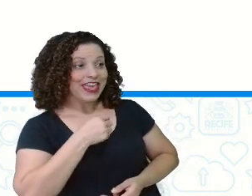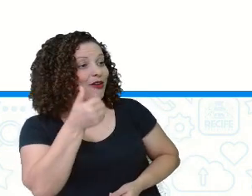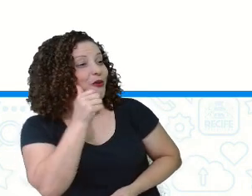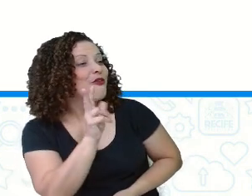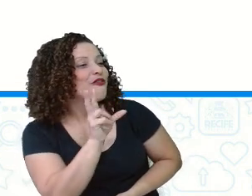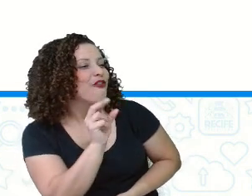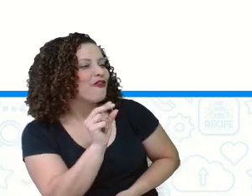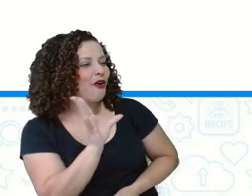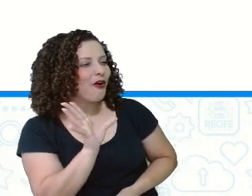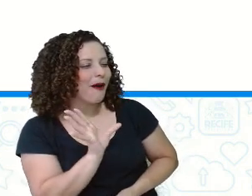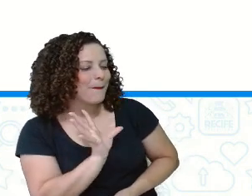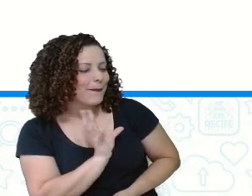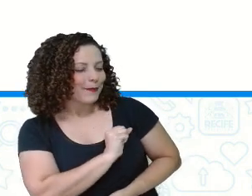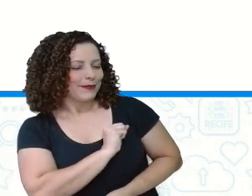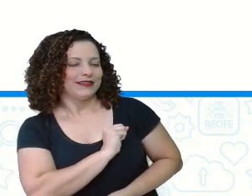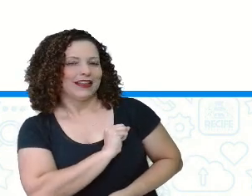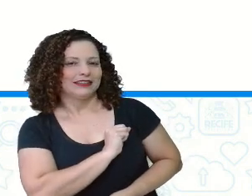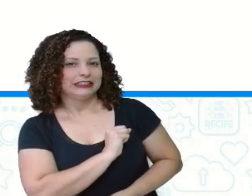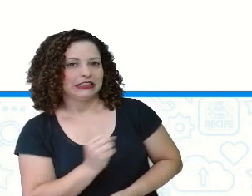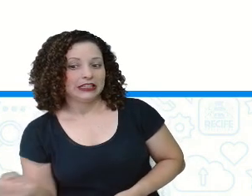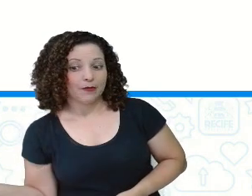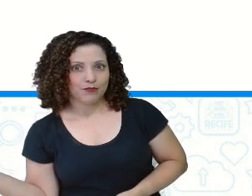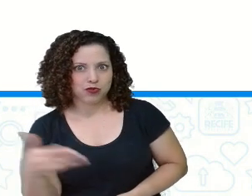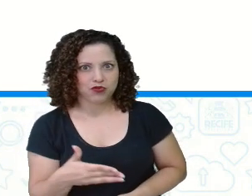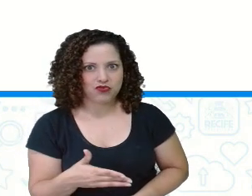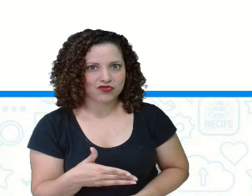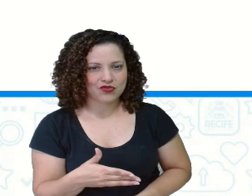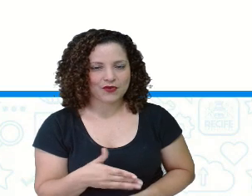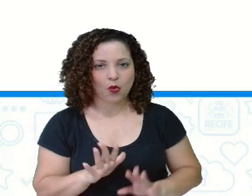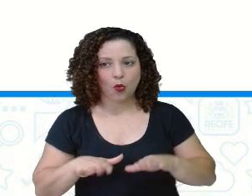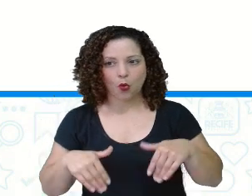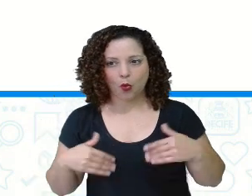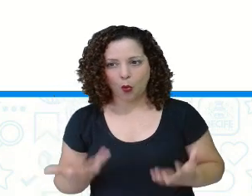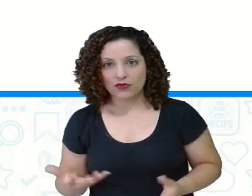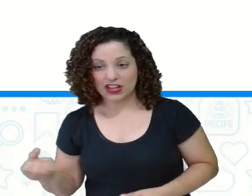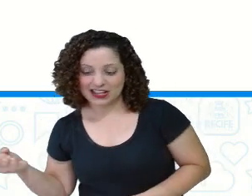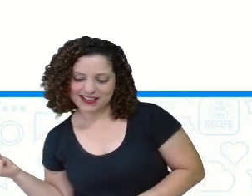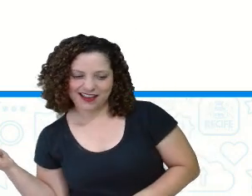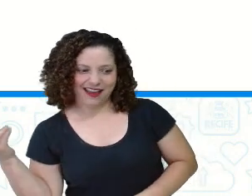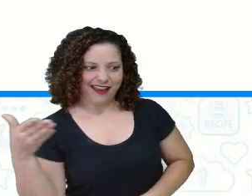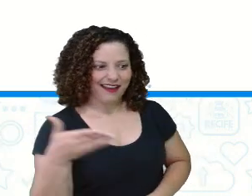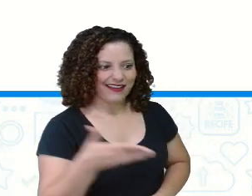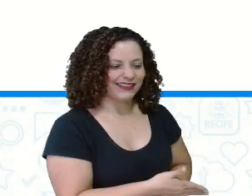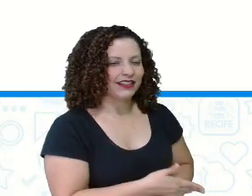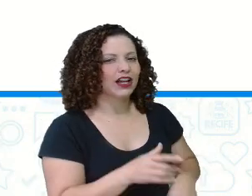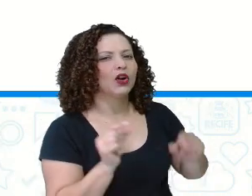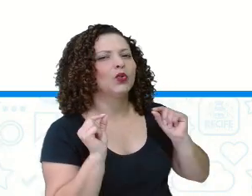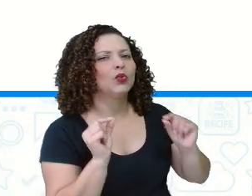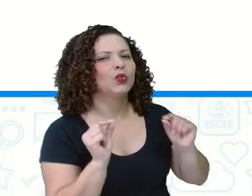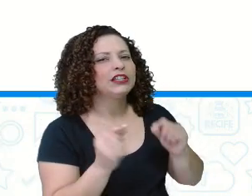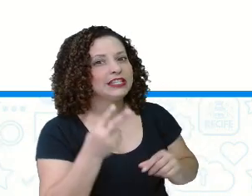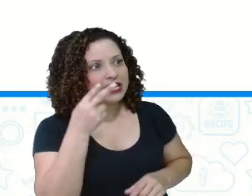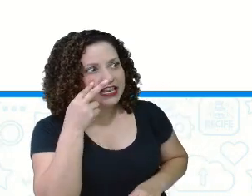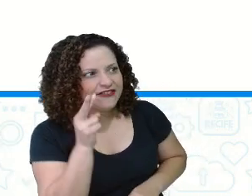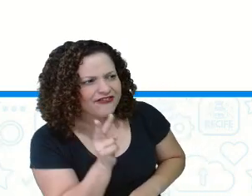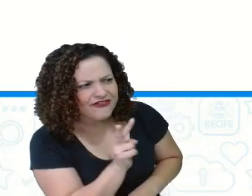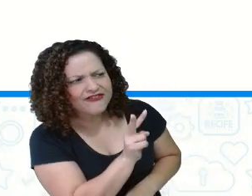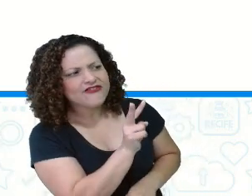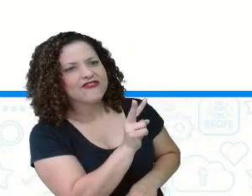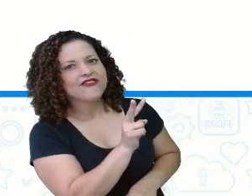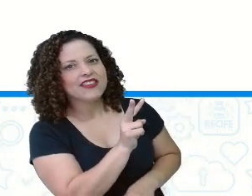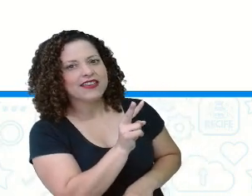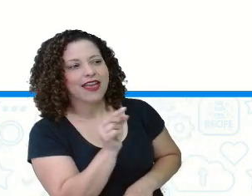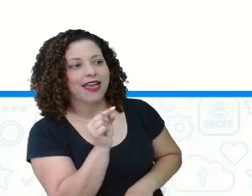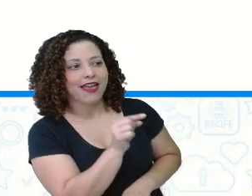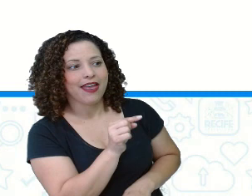querida. E entra. Quando ele entra, a primeira coisa que ele vê é a cama e a